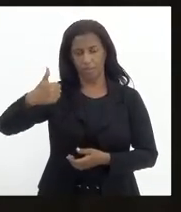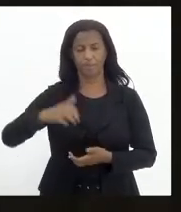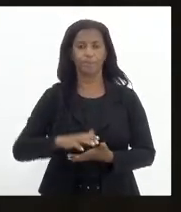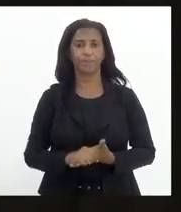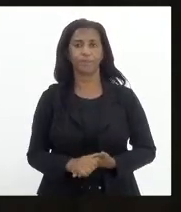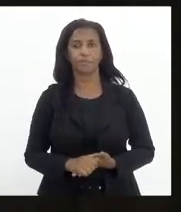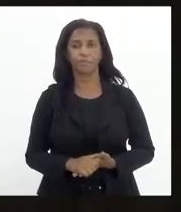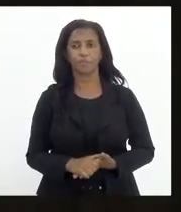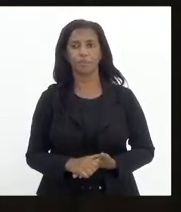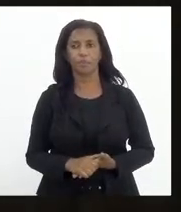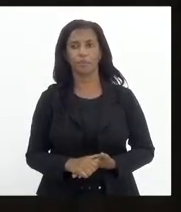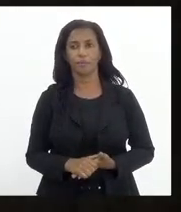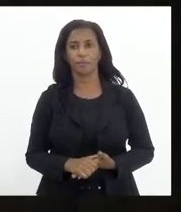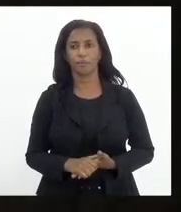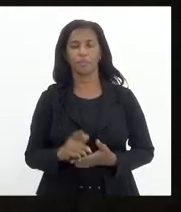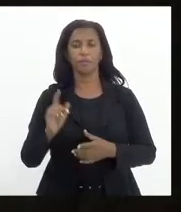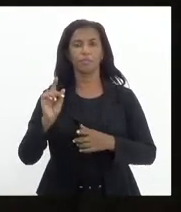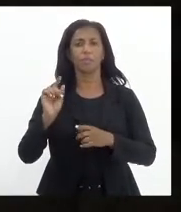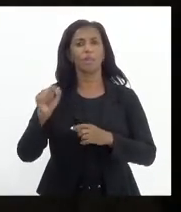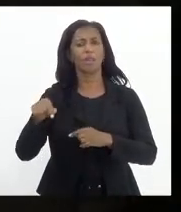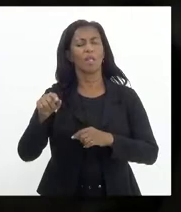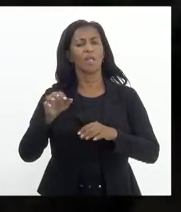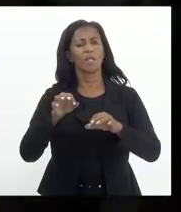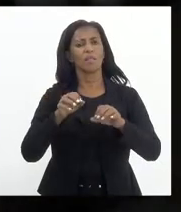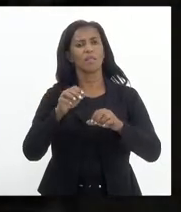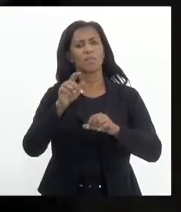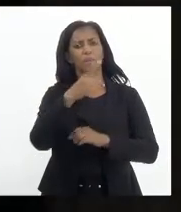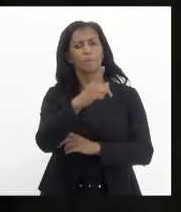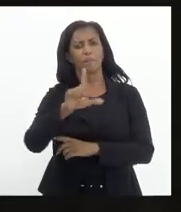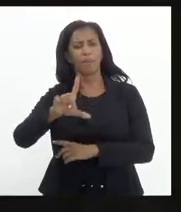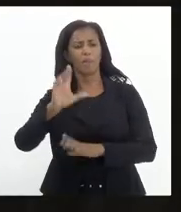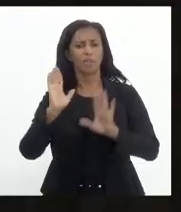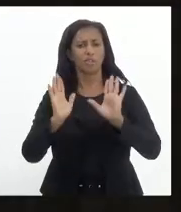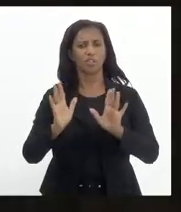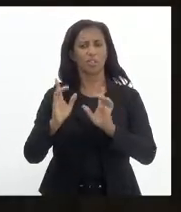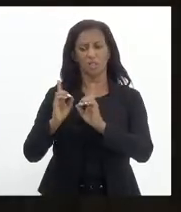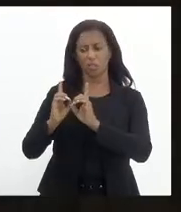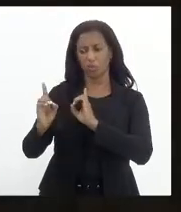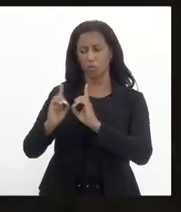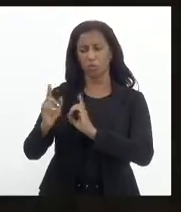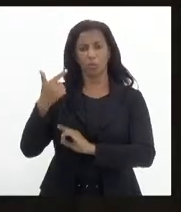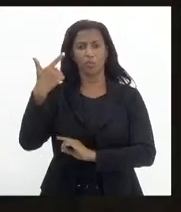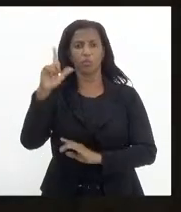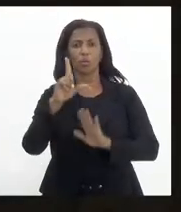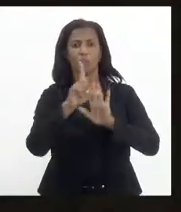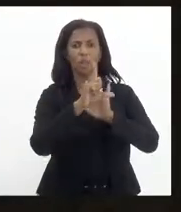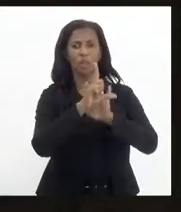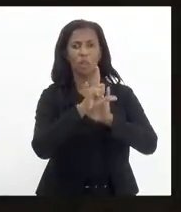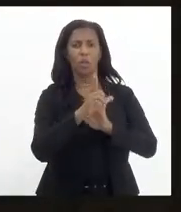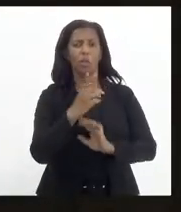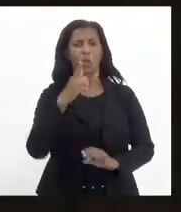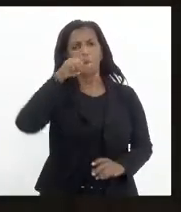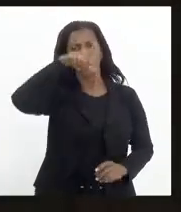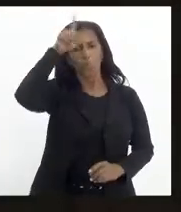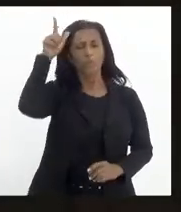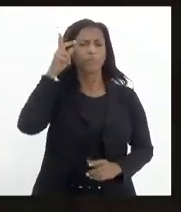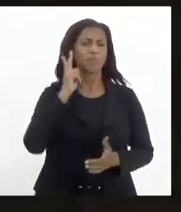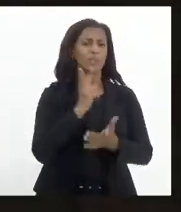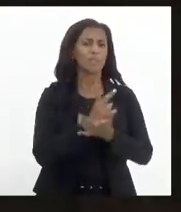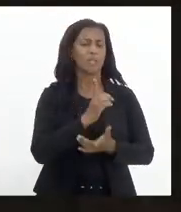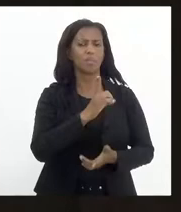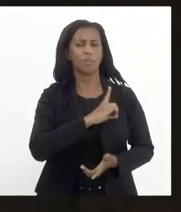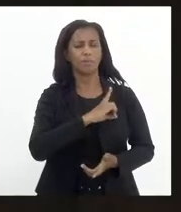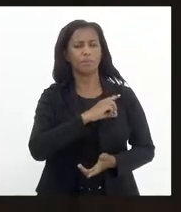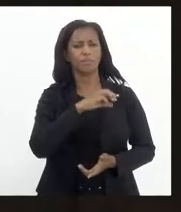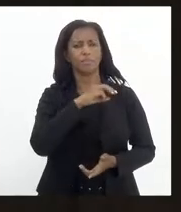O que... Esse projeto já tem sido um objeto de discussão de outras legislaturas. O deputado Luiz Paulo sempre, o deputado da Marta